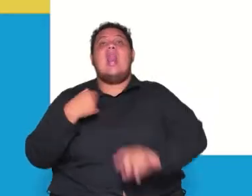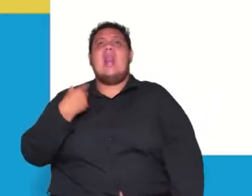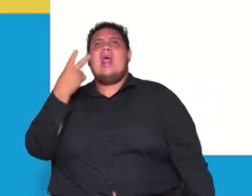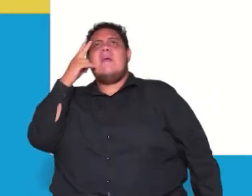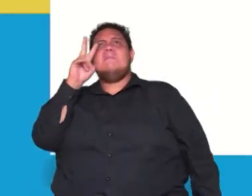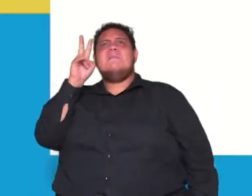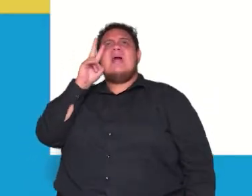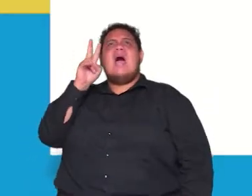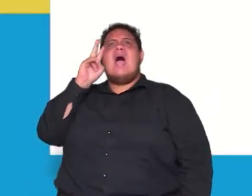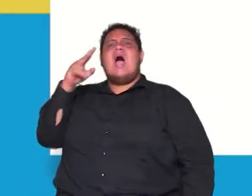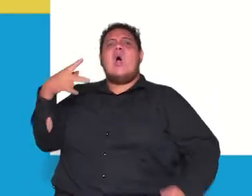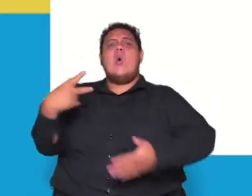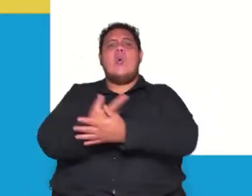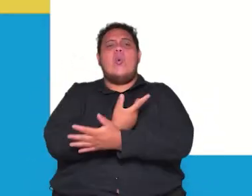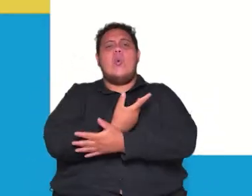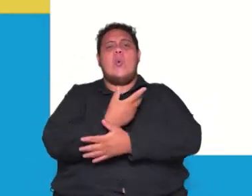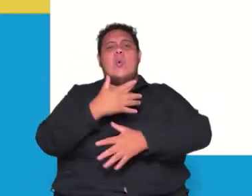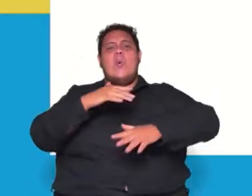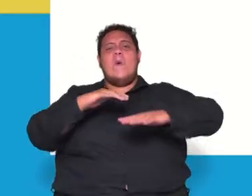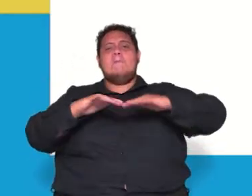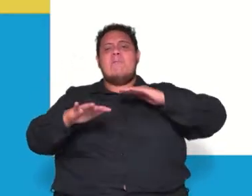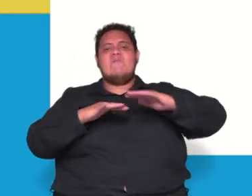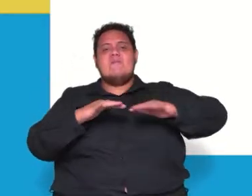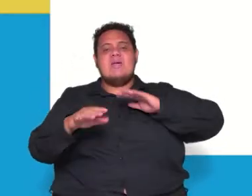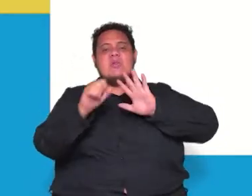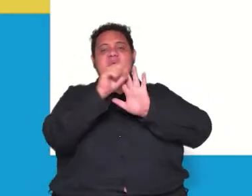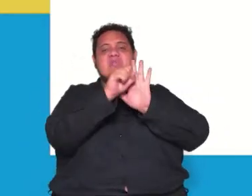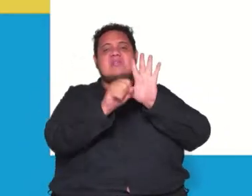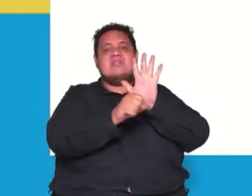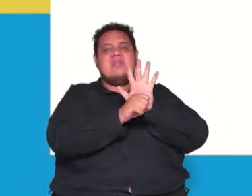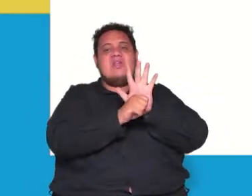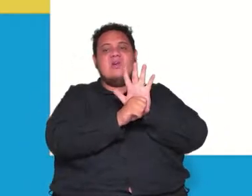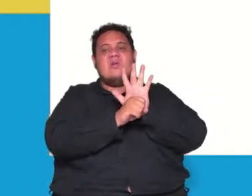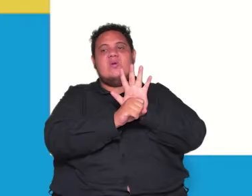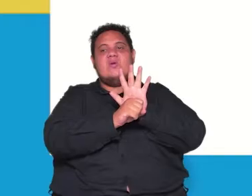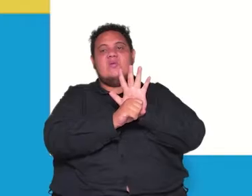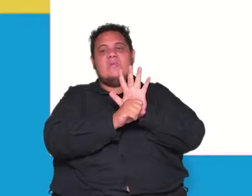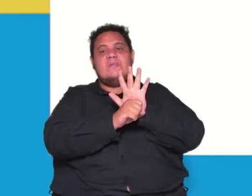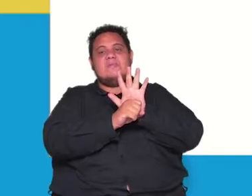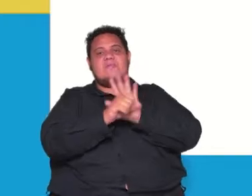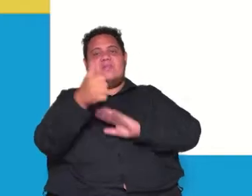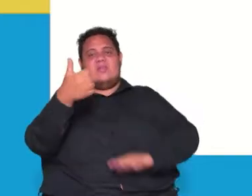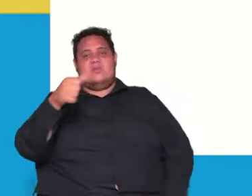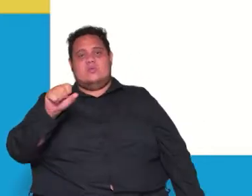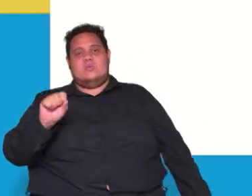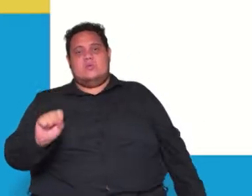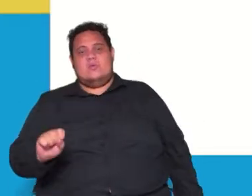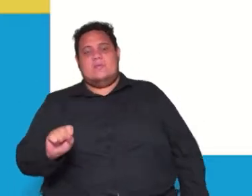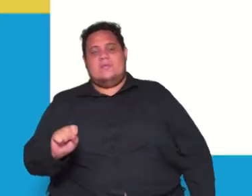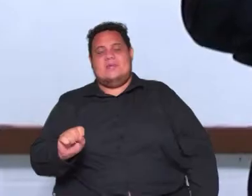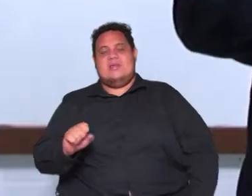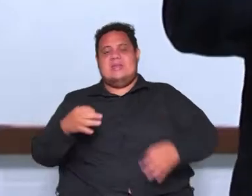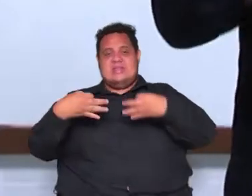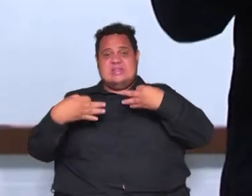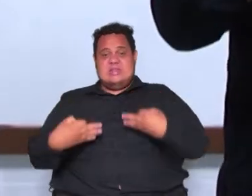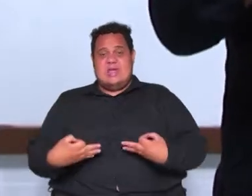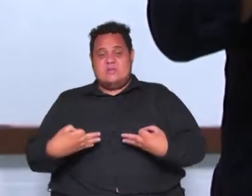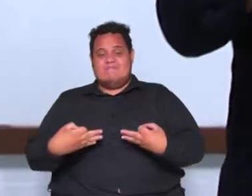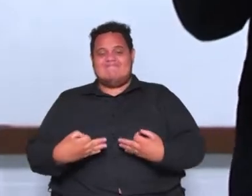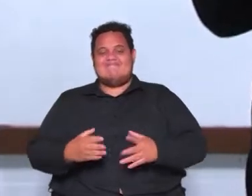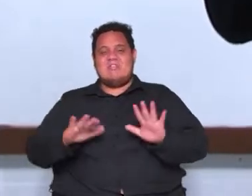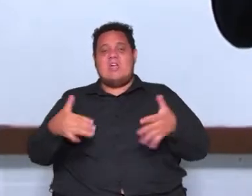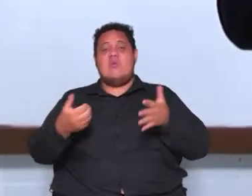Iluminismo aconteceu, o movimento do século do século XVIII tá? O século